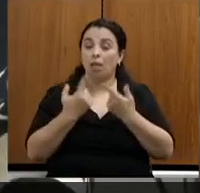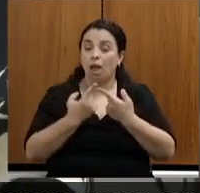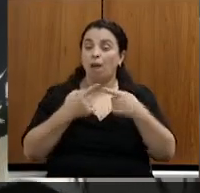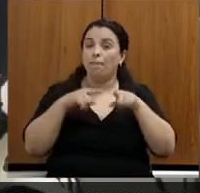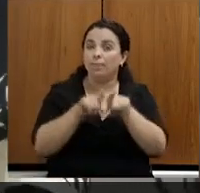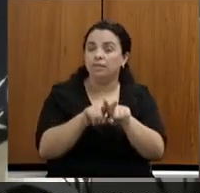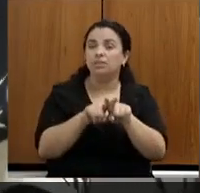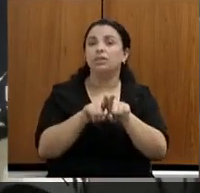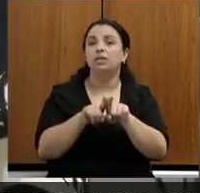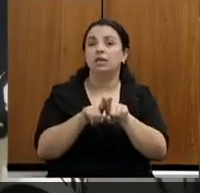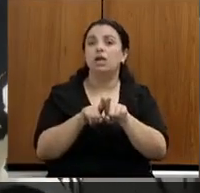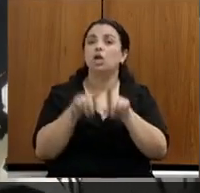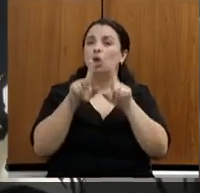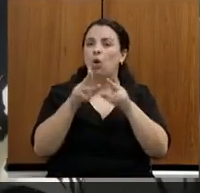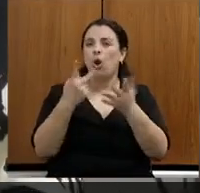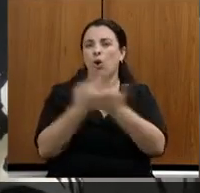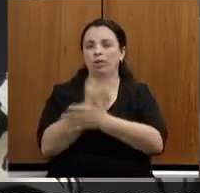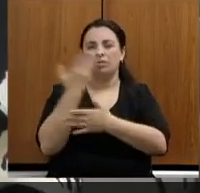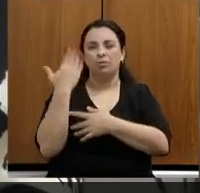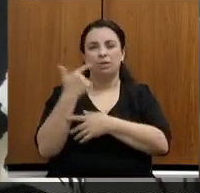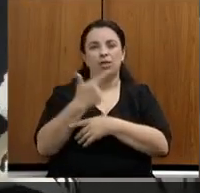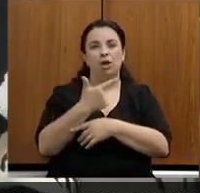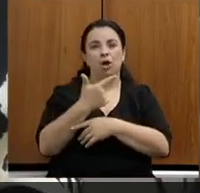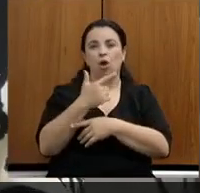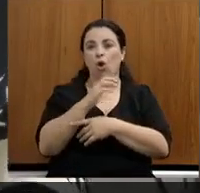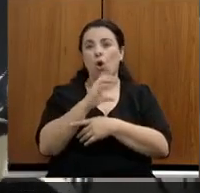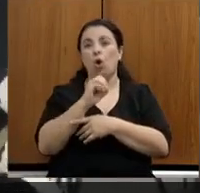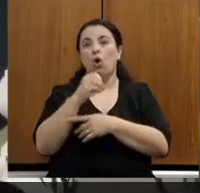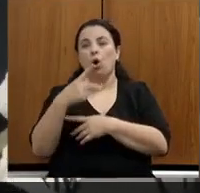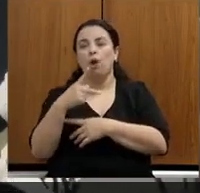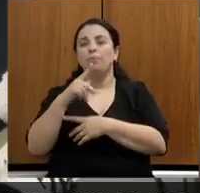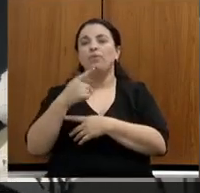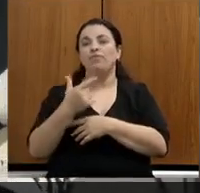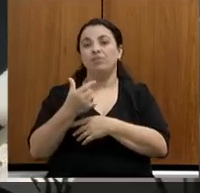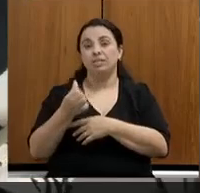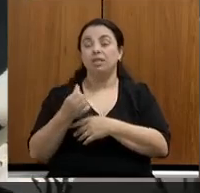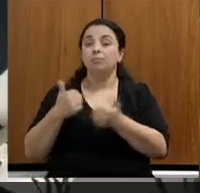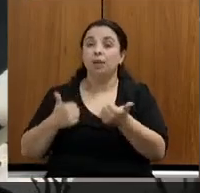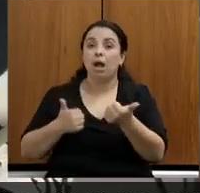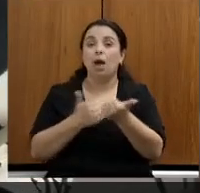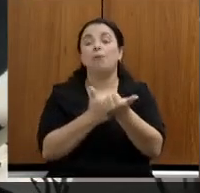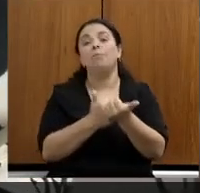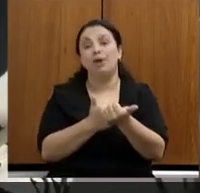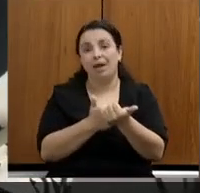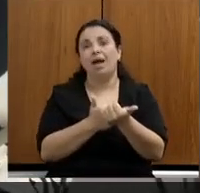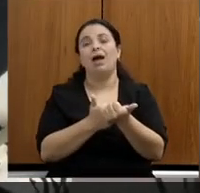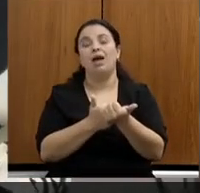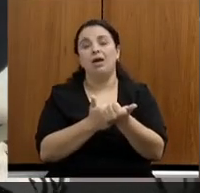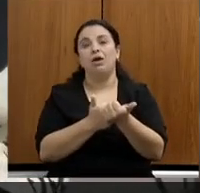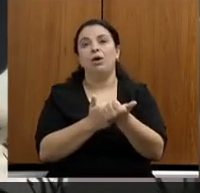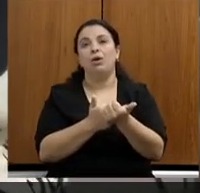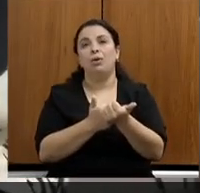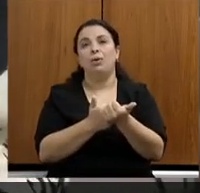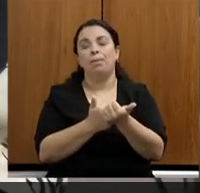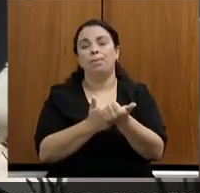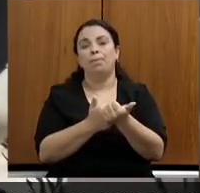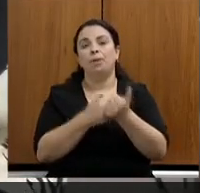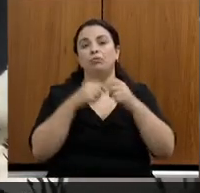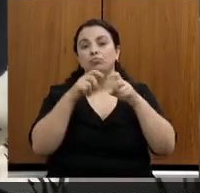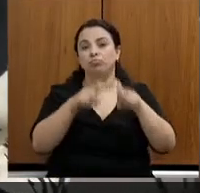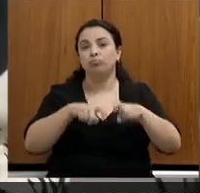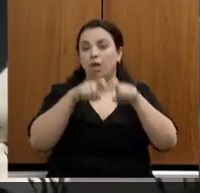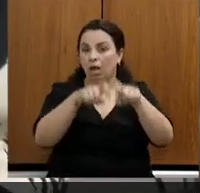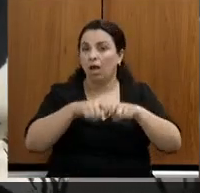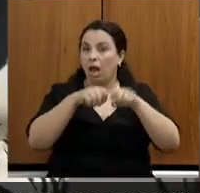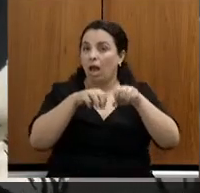iniciamos na COP26, para apoiar os pequenos produtores rurais, especialmente aqueles em regime familiar, na recuperação das